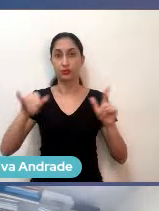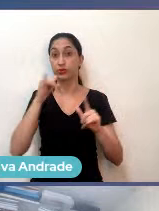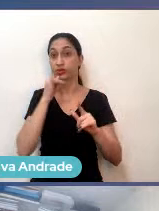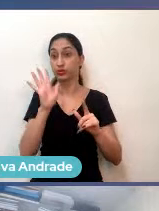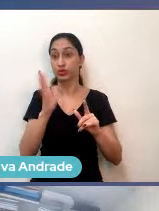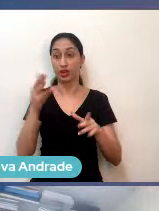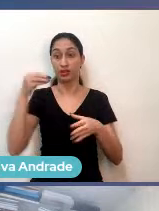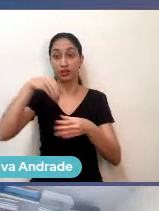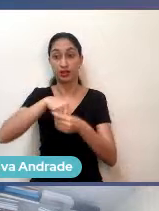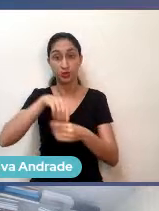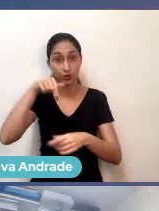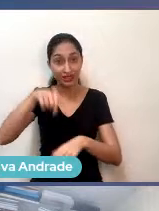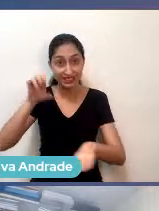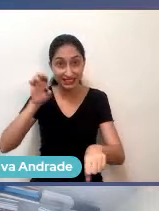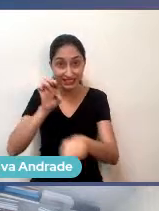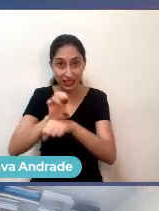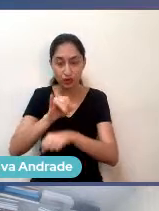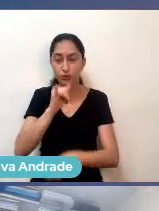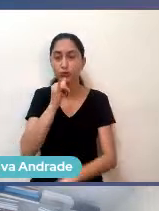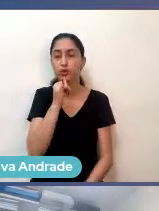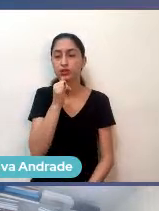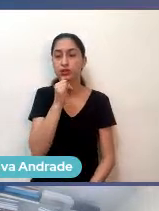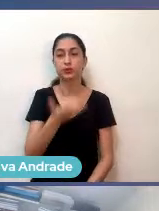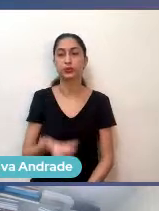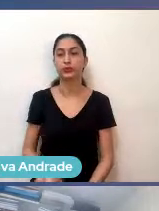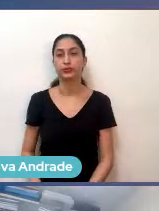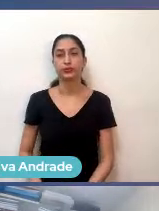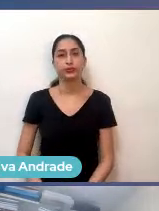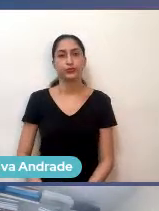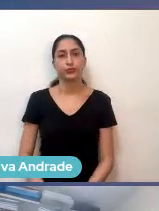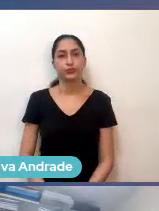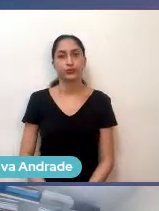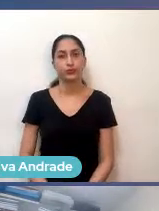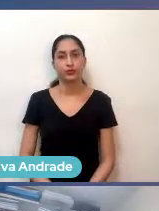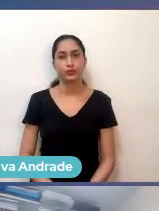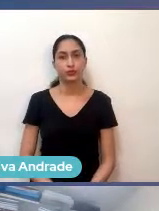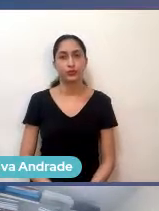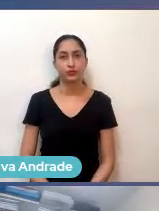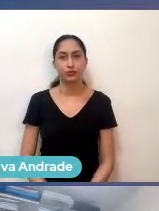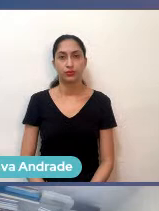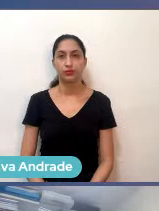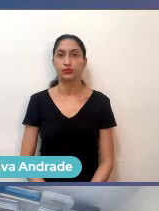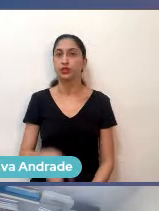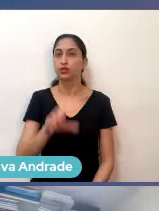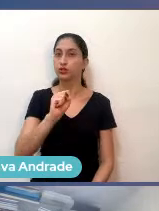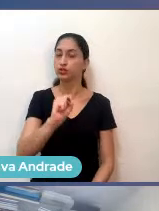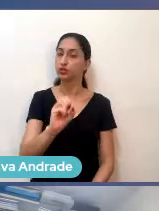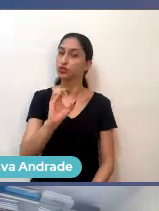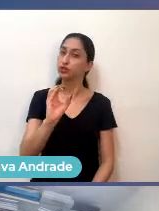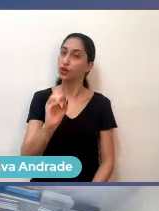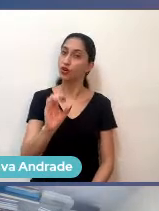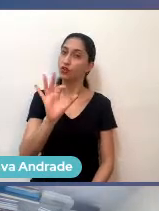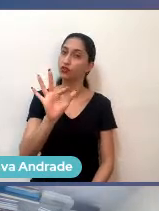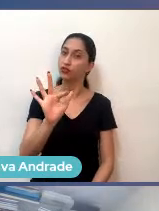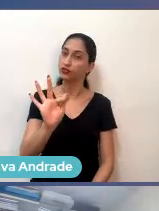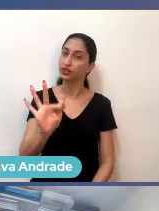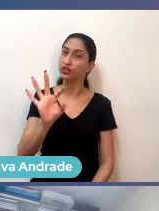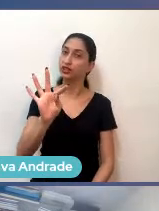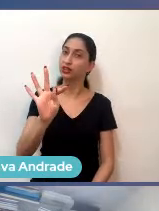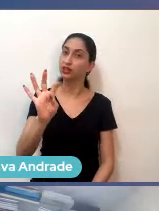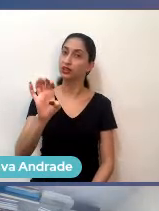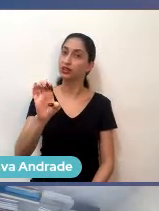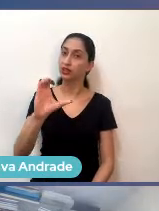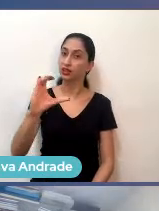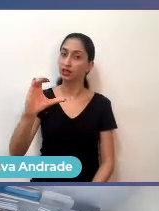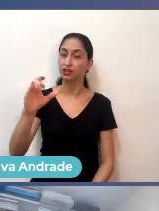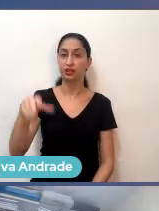dentro do Estado, como o Match Day da Softex, Mind the Beast, Open Innovation do Sebrae